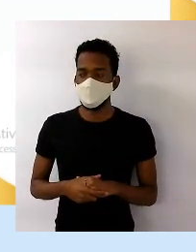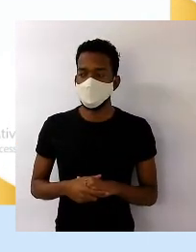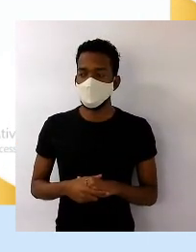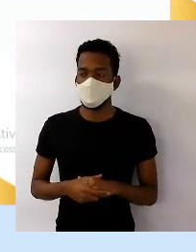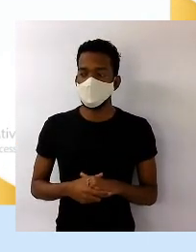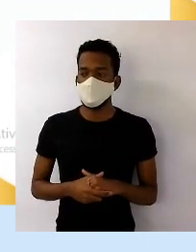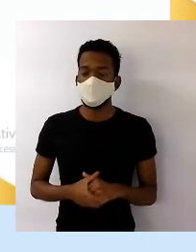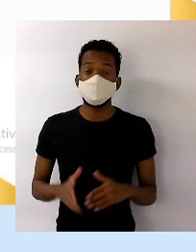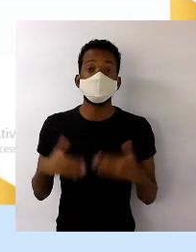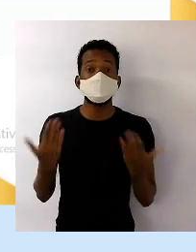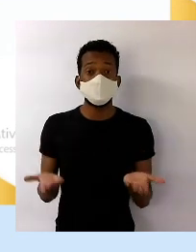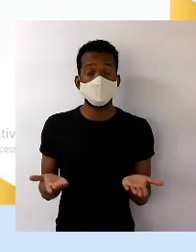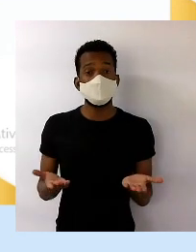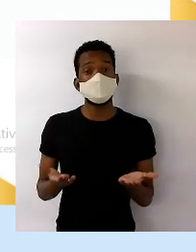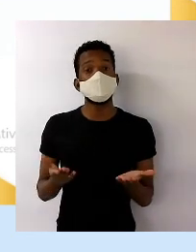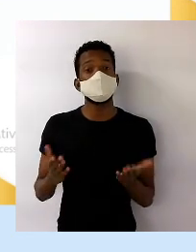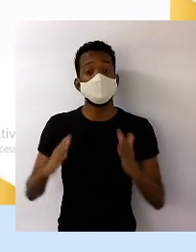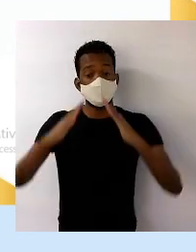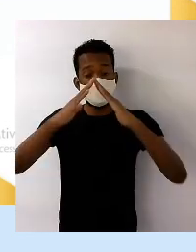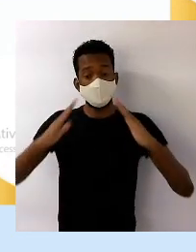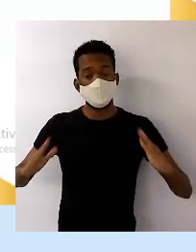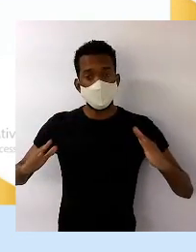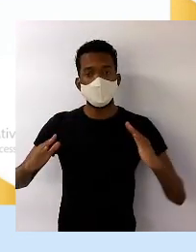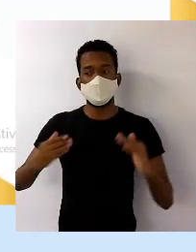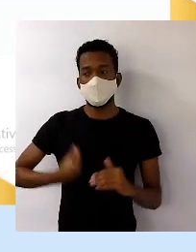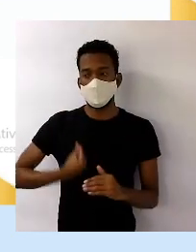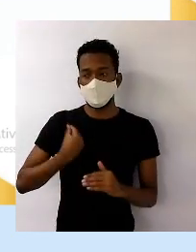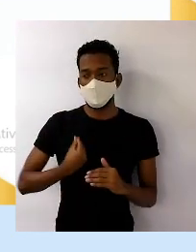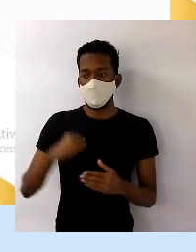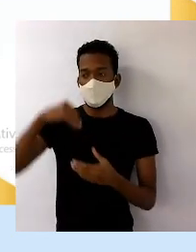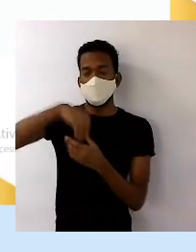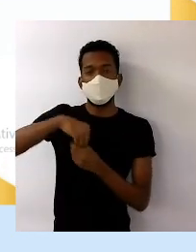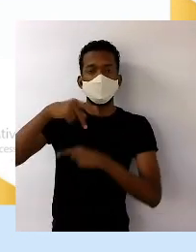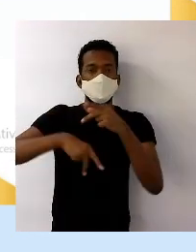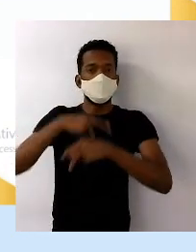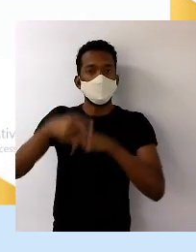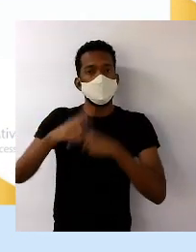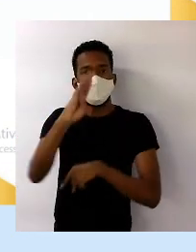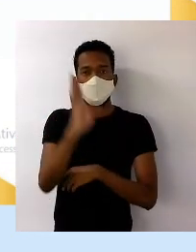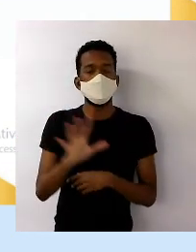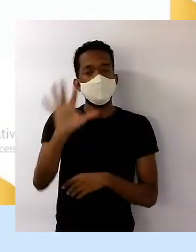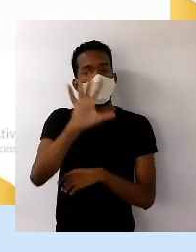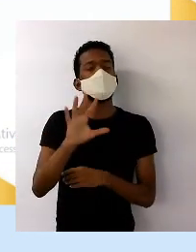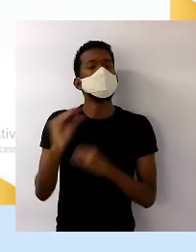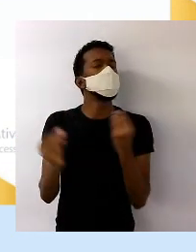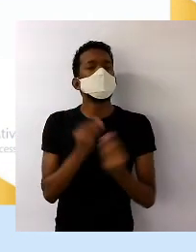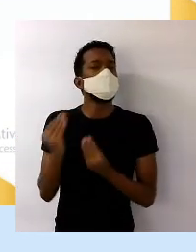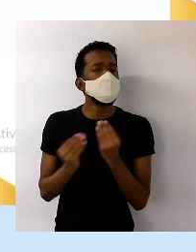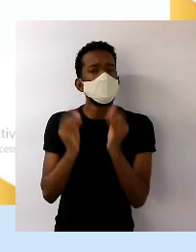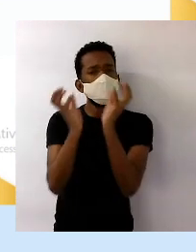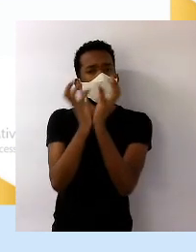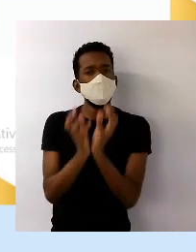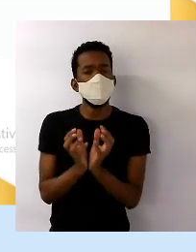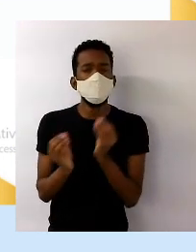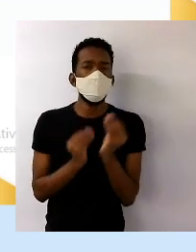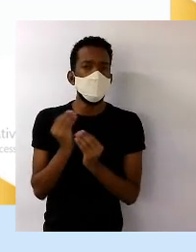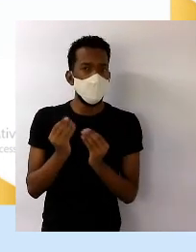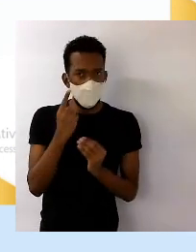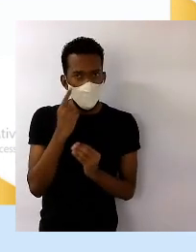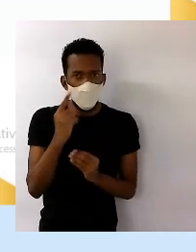A pirâmide etária da população brasileira, como ela é? Como é que ela se configura? Vê, o Brasil